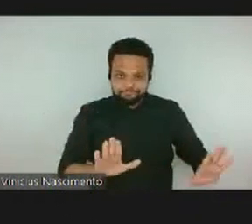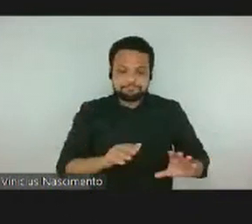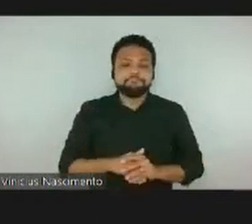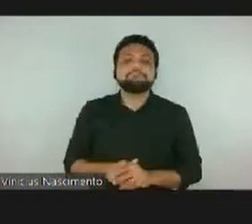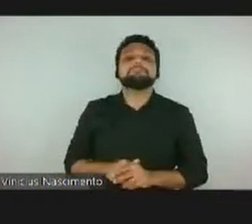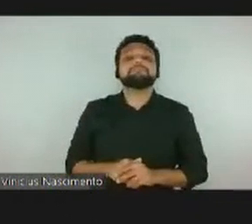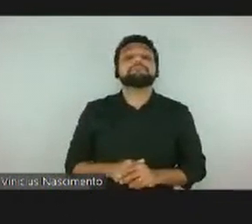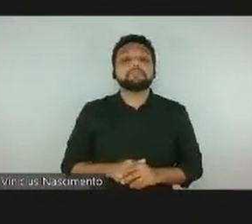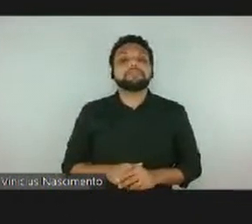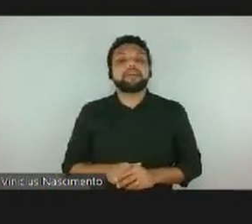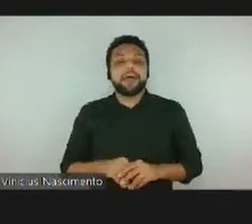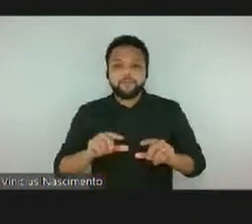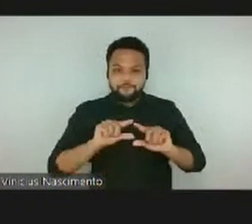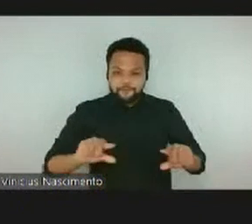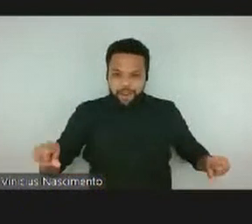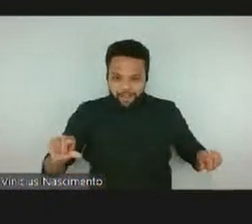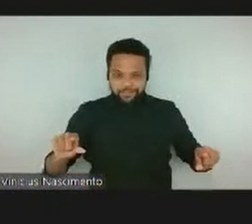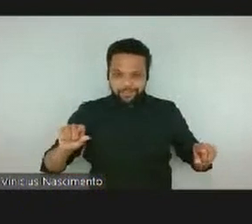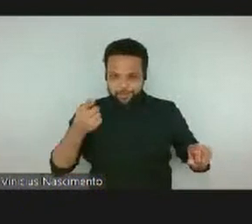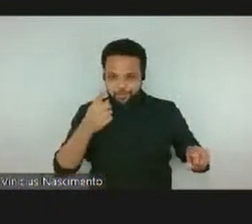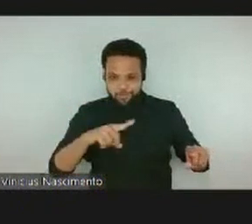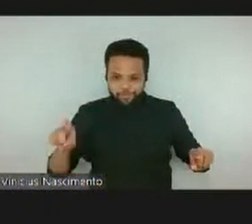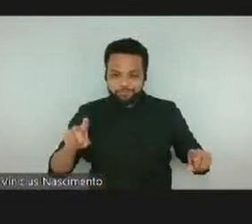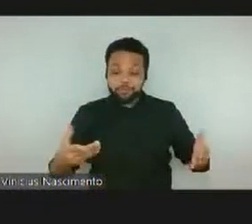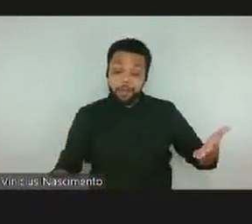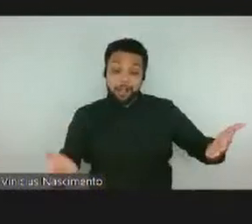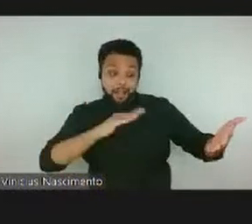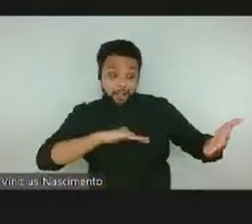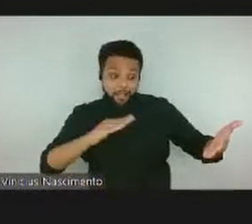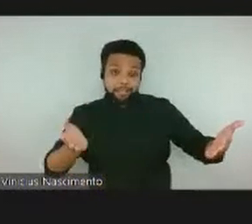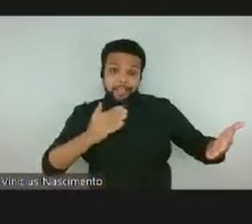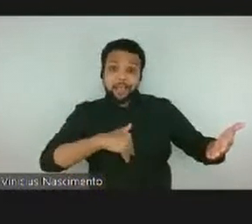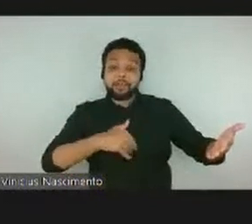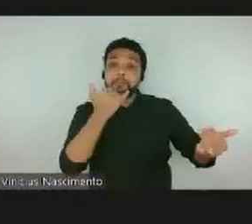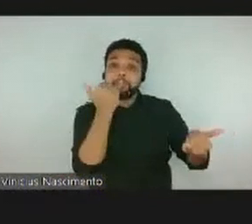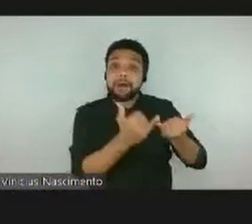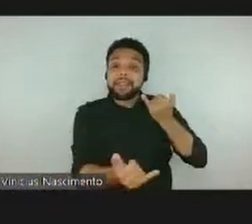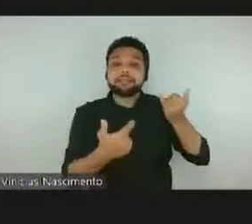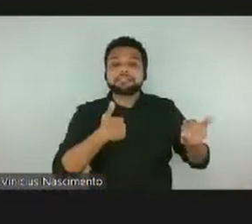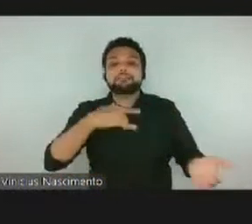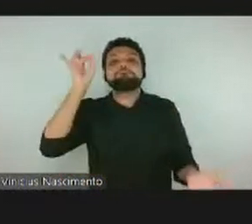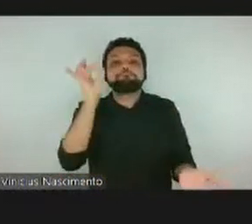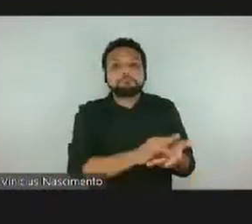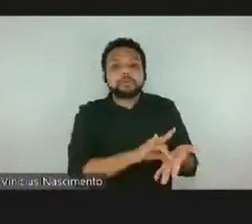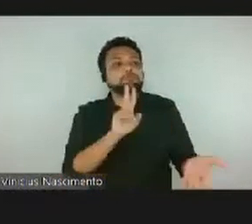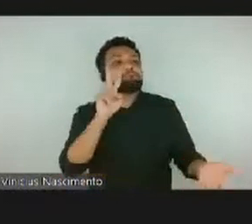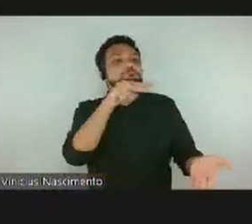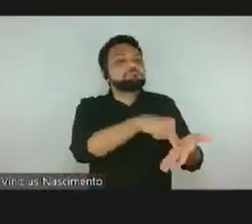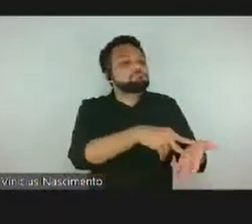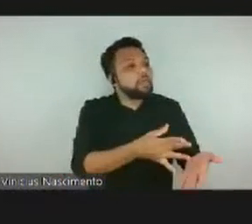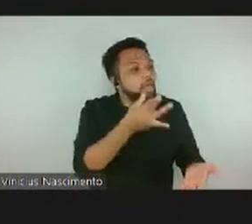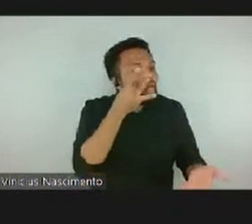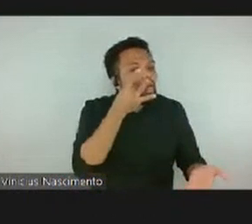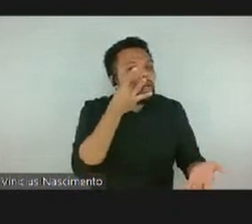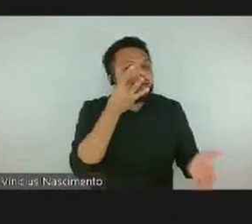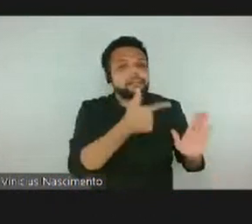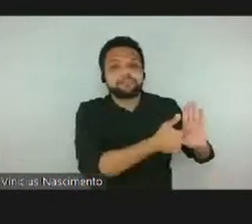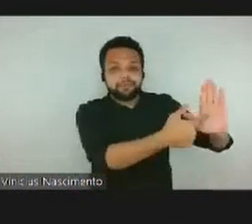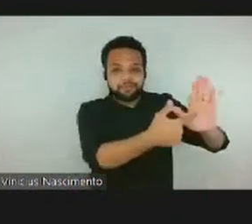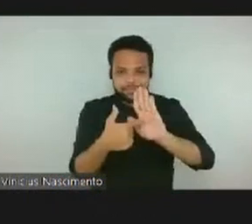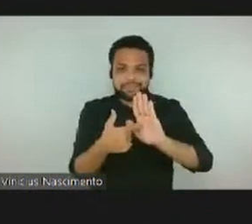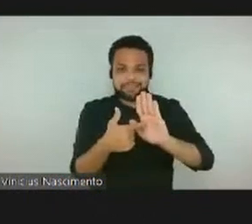exposições por meio dos catálogos, que ou estão disponíveis nas galerias ou nos